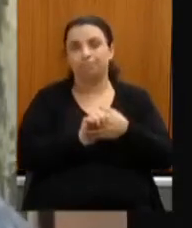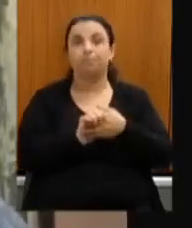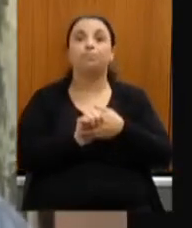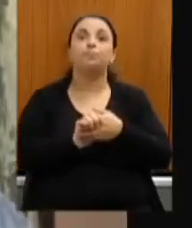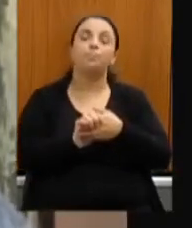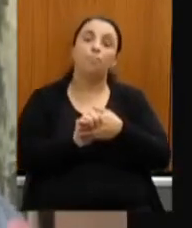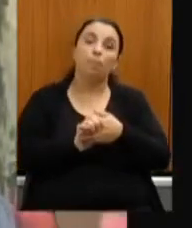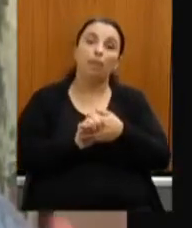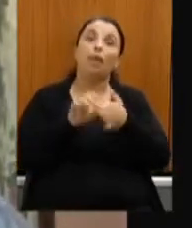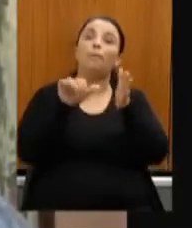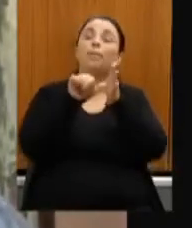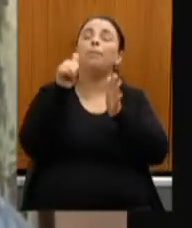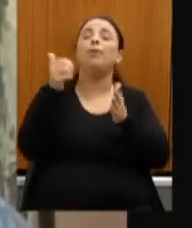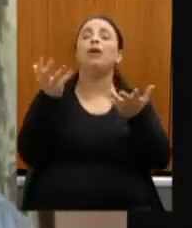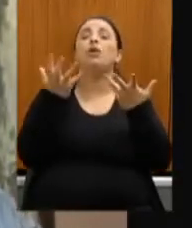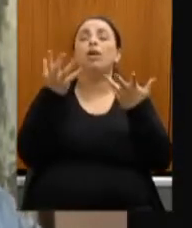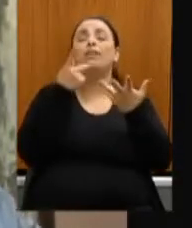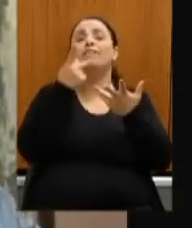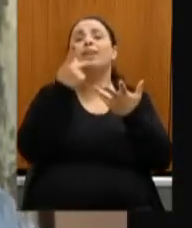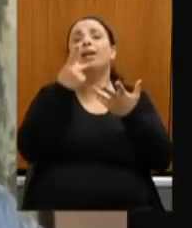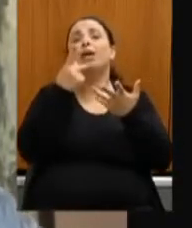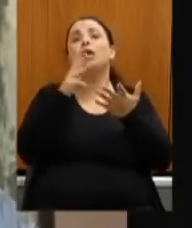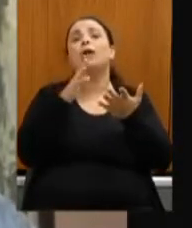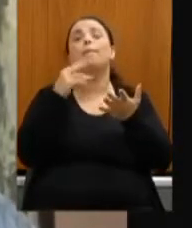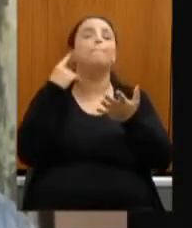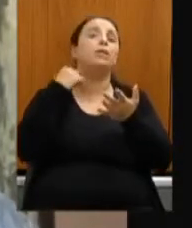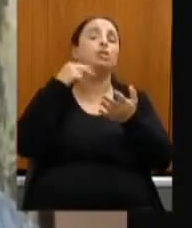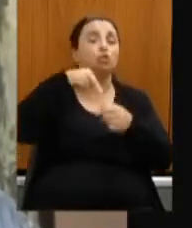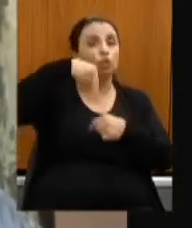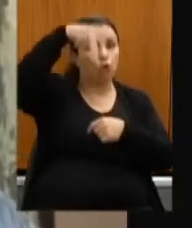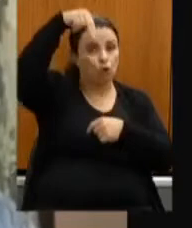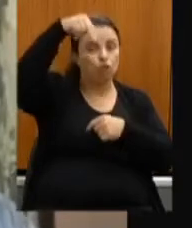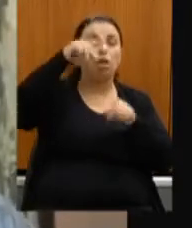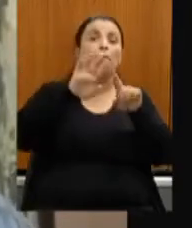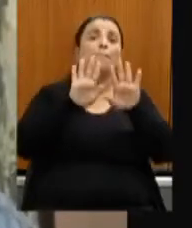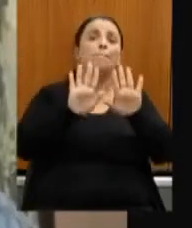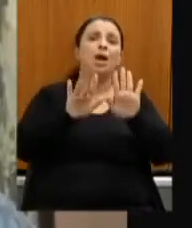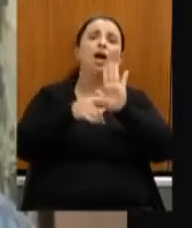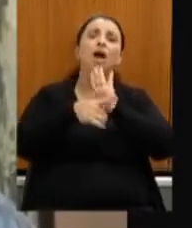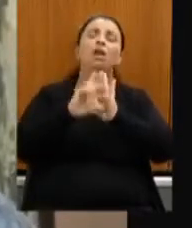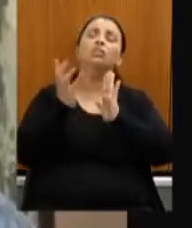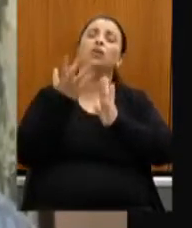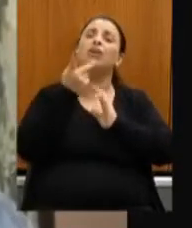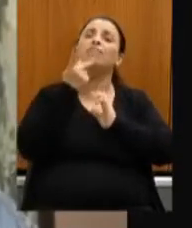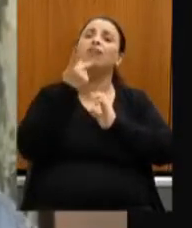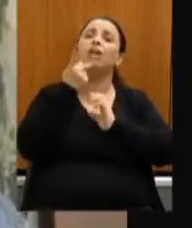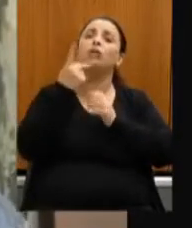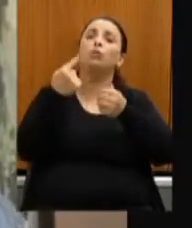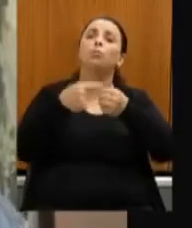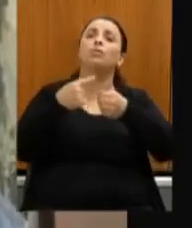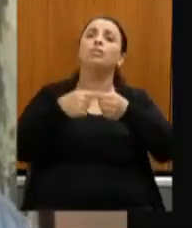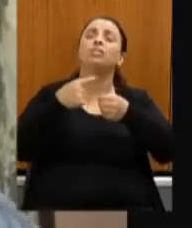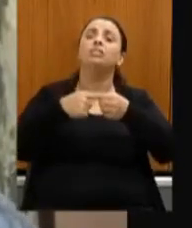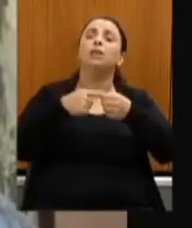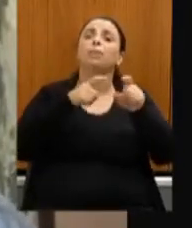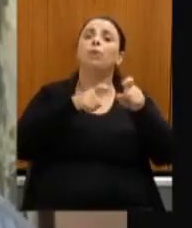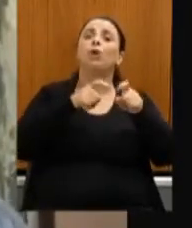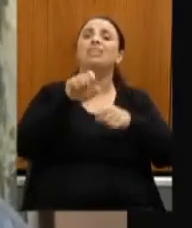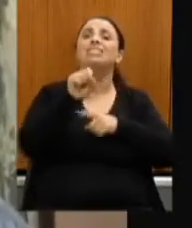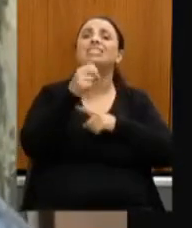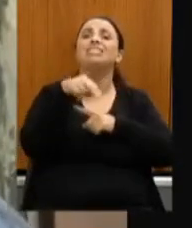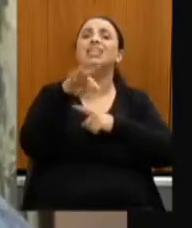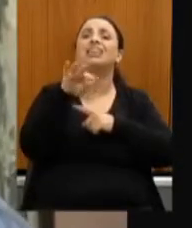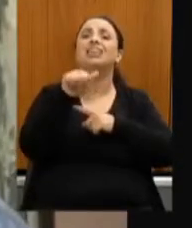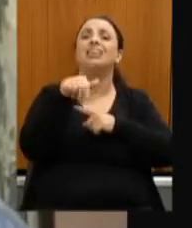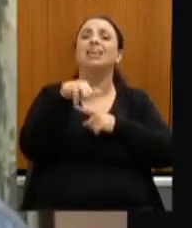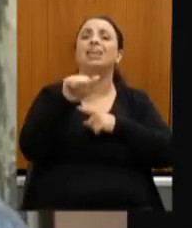vou falar sobre o norte de Minas mas eu quero falar um pouquinho também sobre o município de Santana do Riacho o senhor falava lá na Lapinha